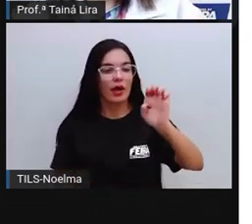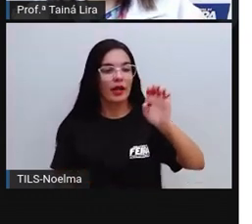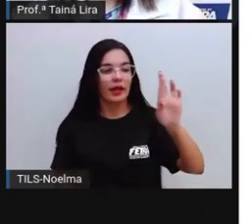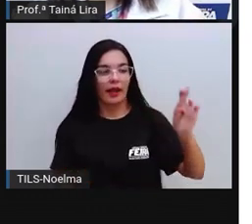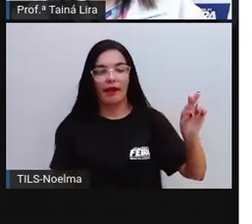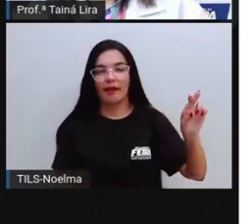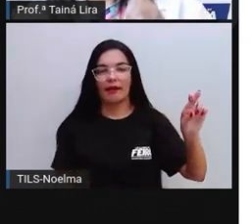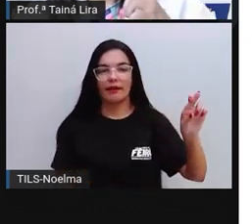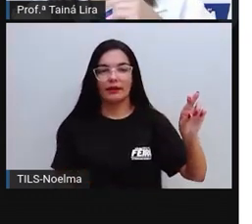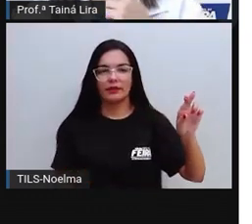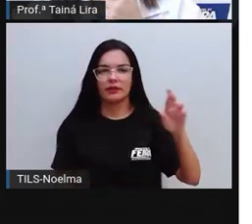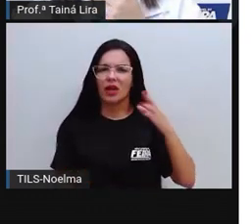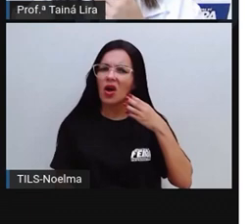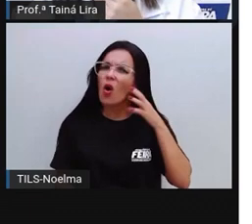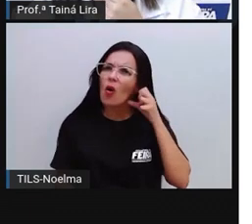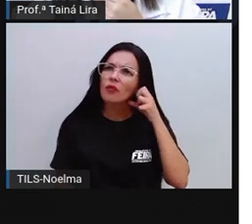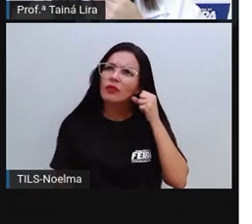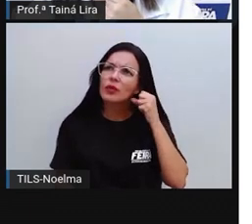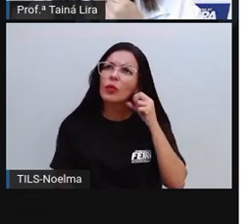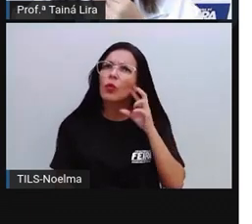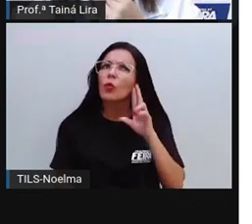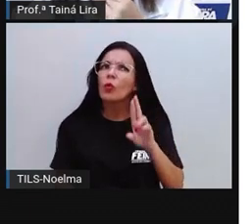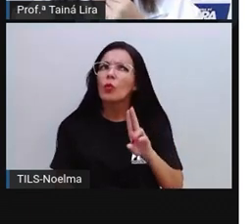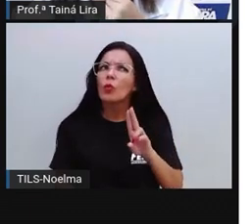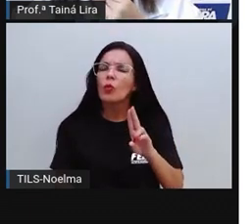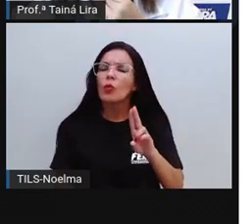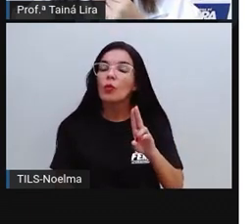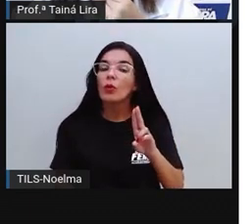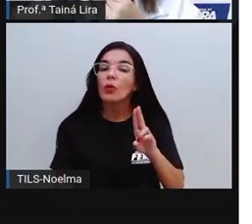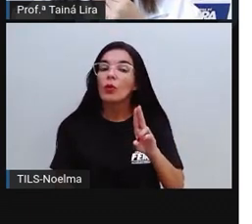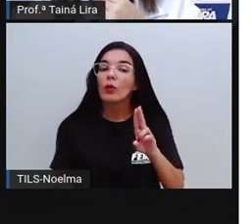Qualquer. Será que ouvimos o som do U, segundo ano?